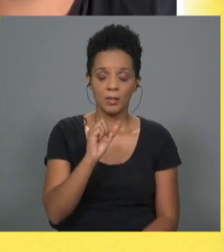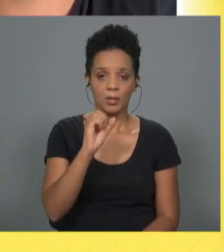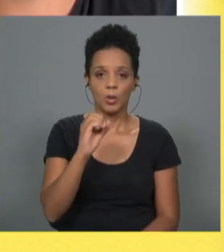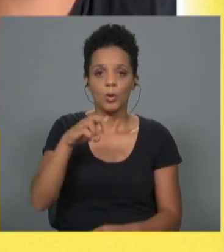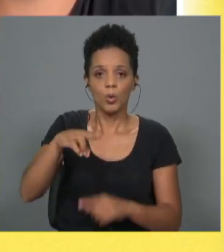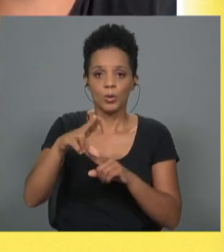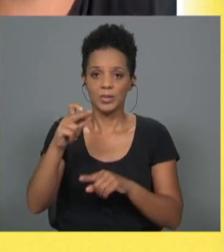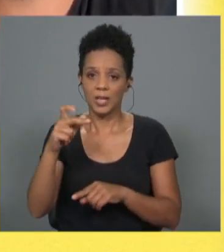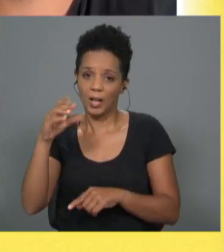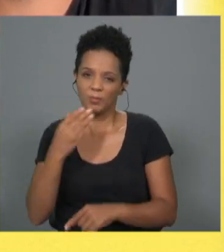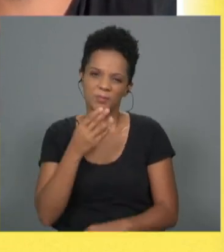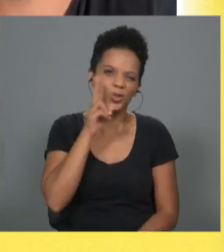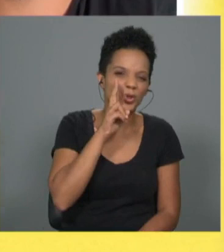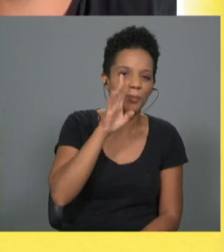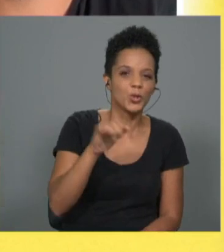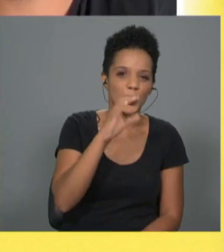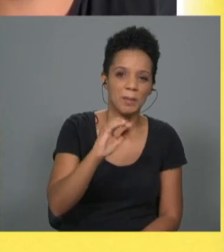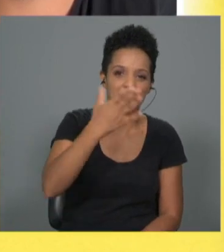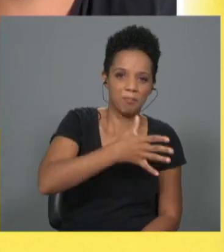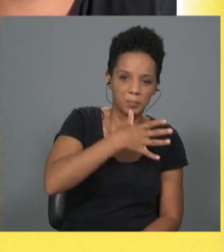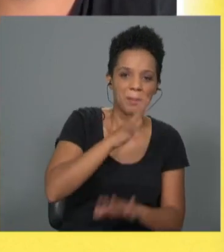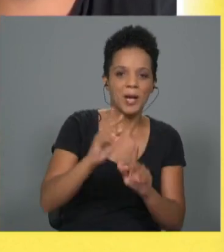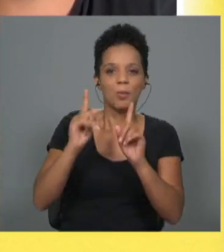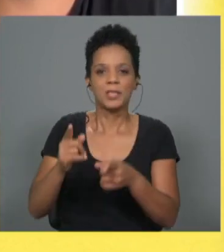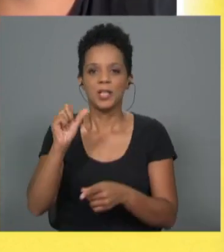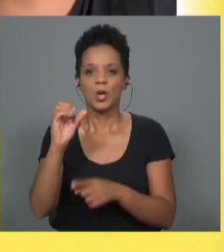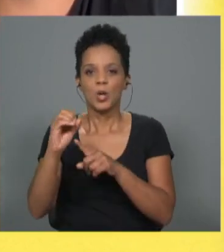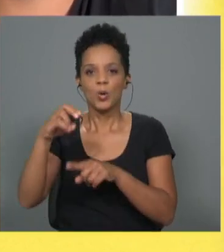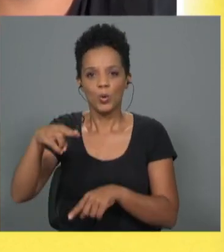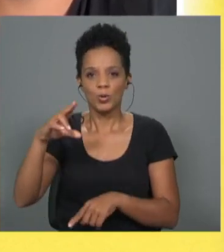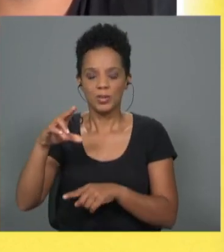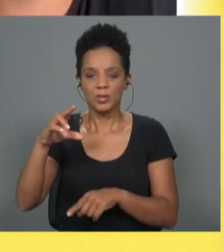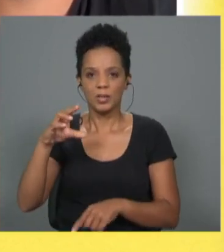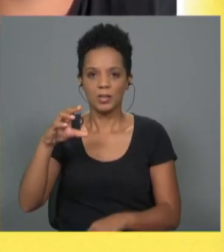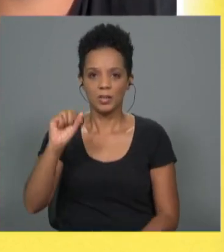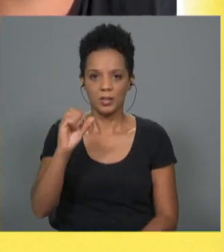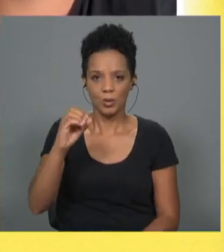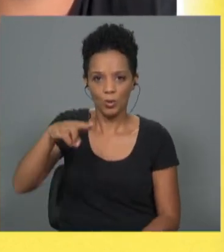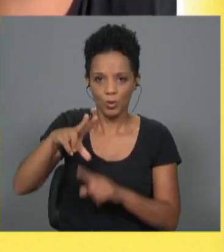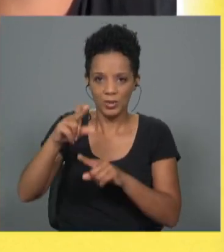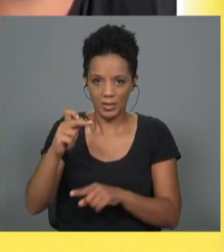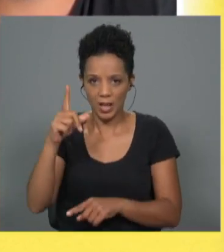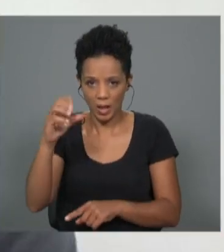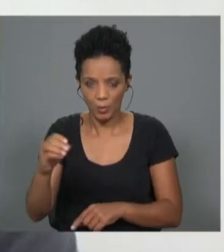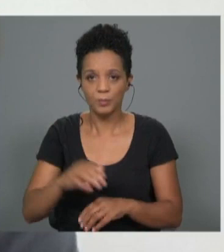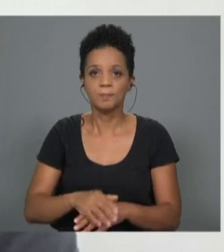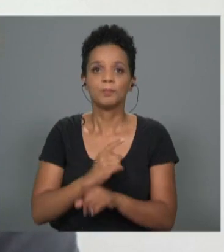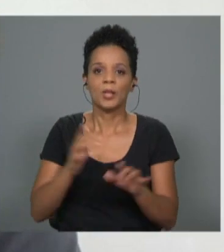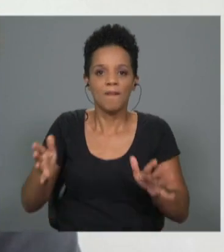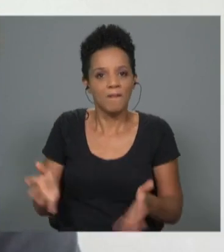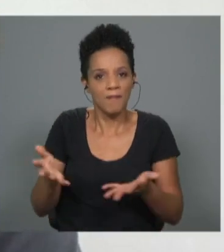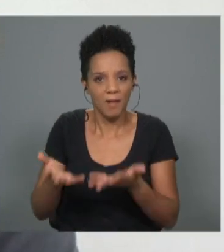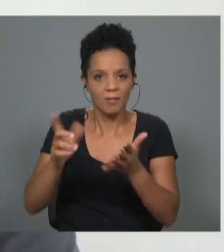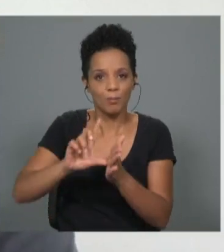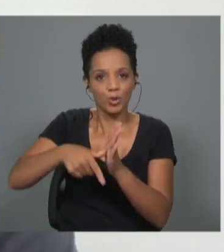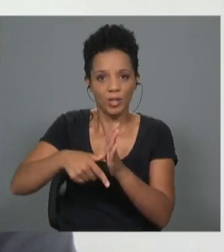Vou pedir desculpa à Joana, apresentei-a primeiro, mas vou começar pelo Gonçalo. Até porque o Gonçalo estava, ou pelo menos foi um dos impulsionadores deste